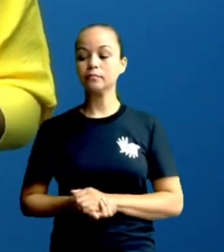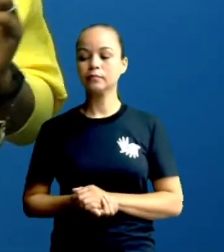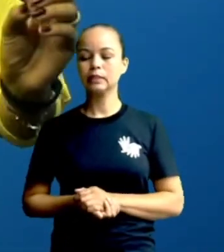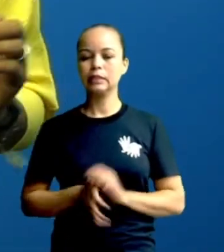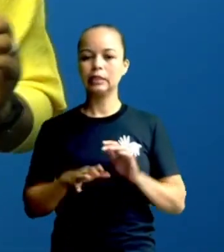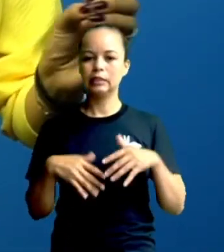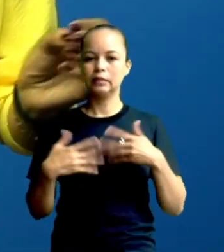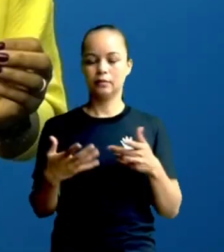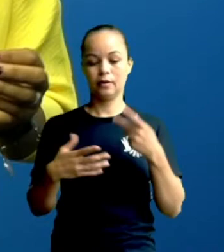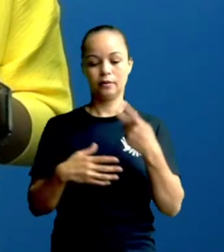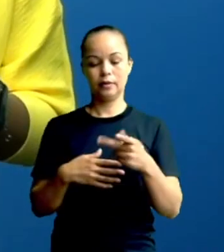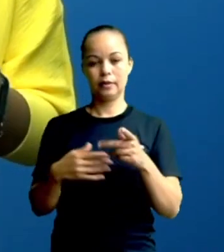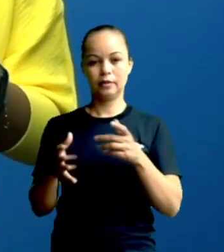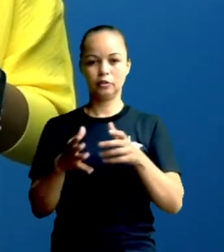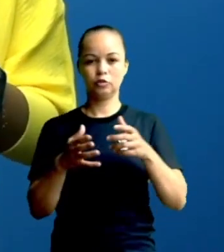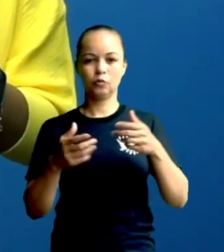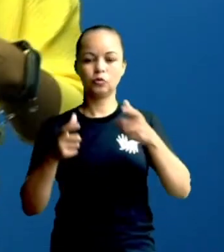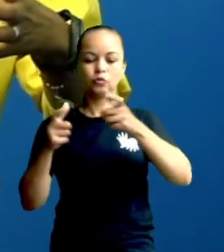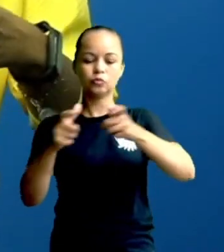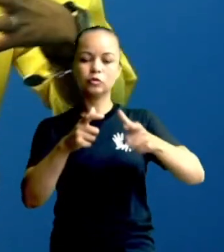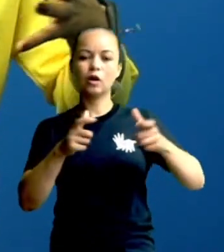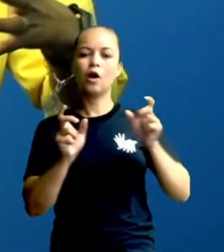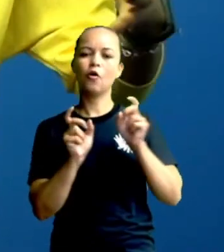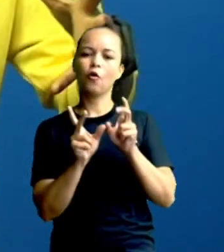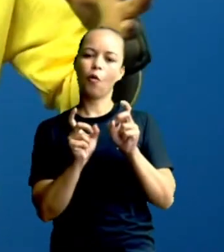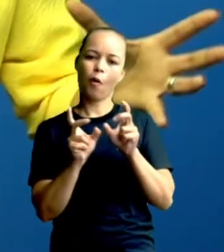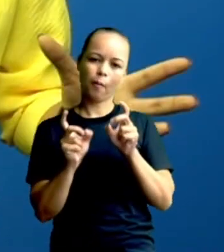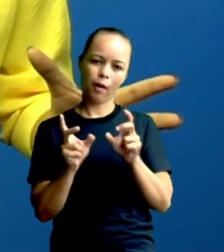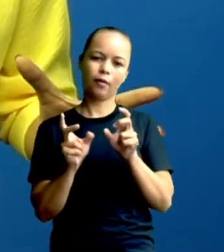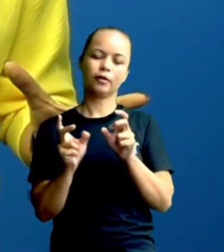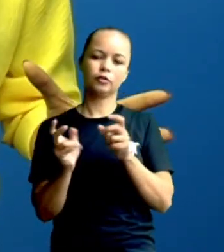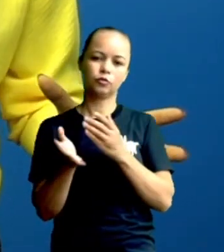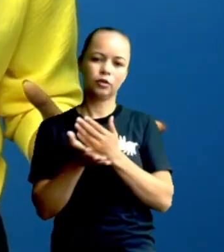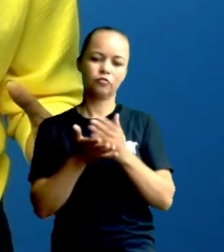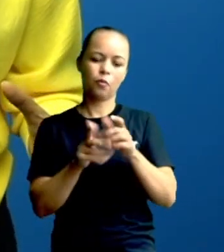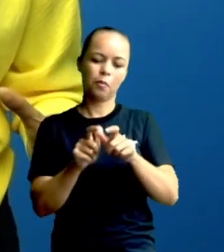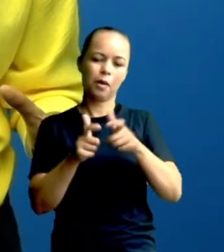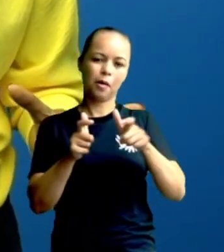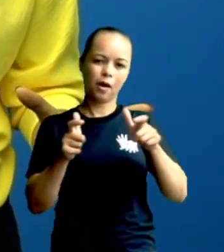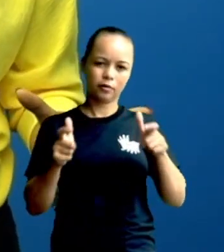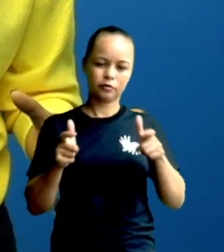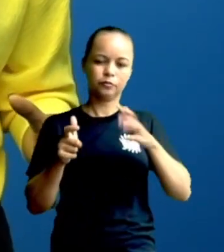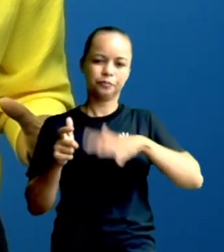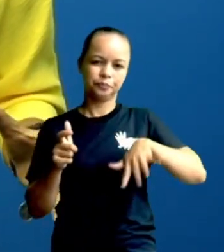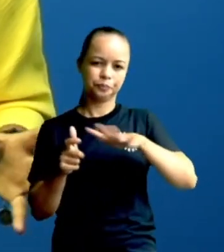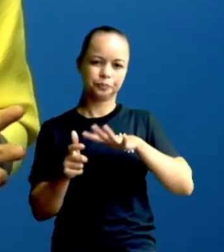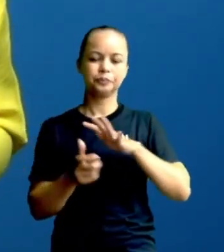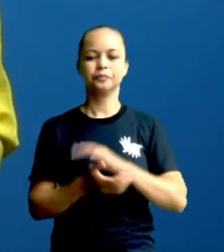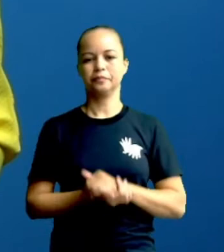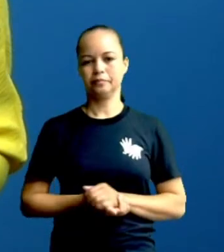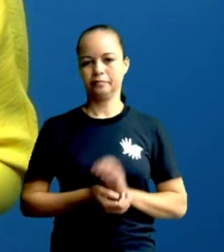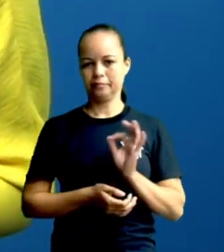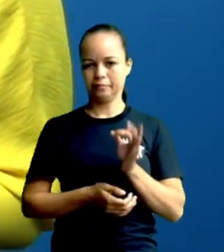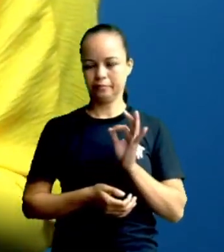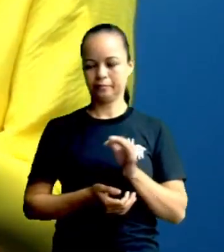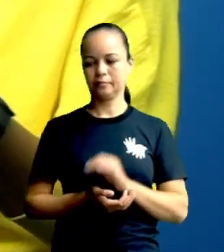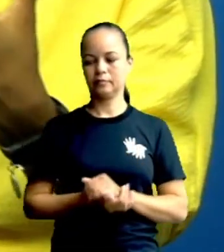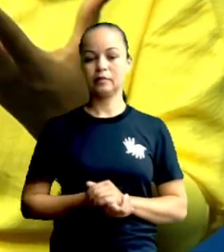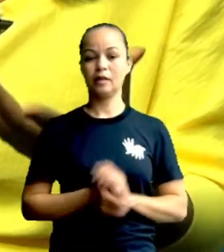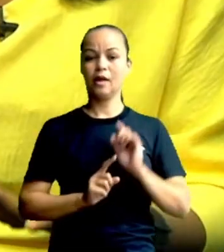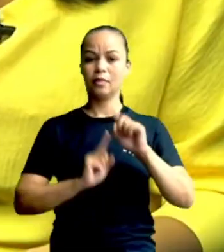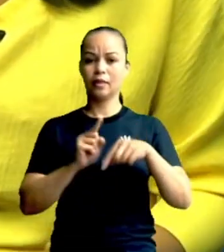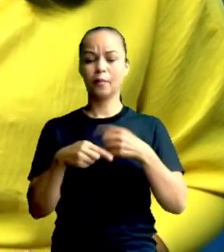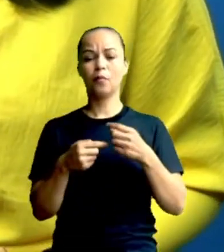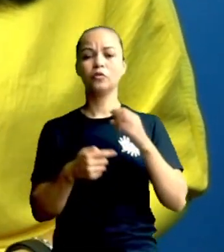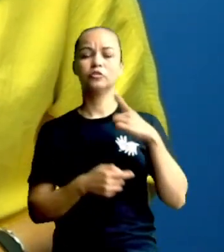né? Esses pontos viraram os pequenos comércios que foi se alargando e foi ocupando espaço. Tá certo? Depois